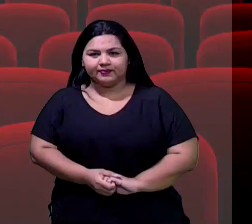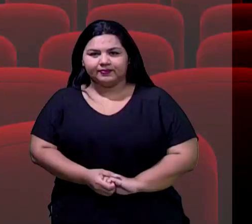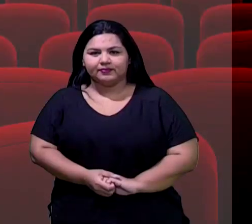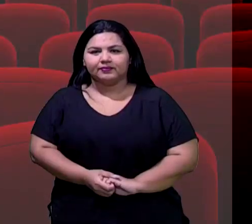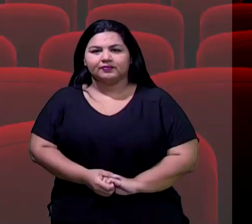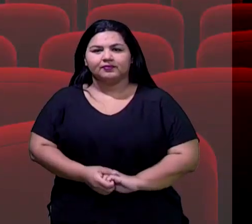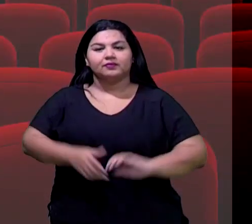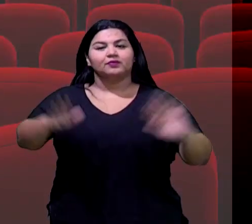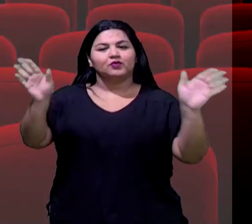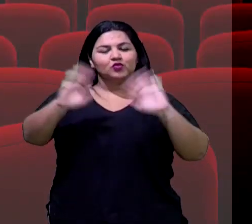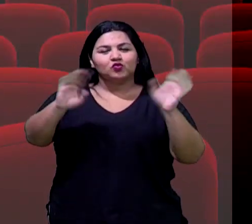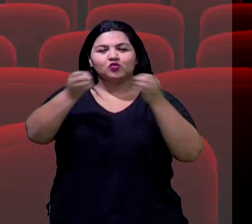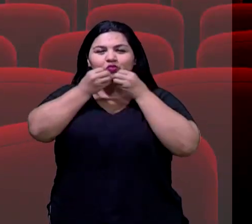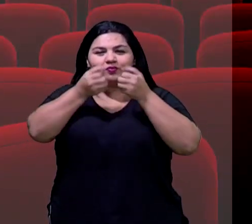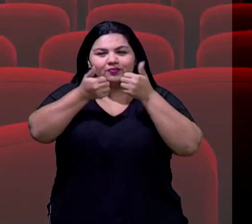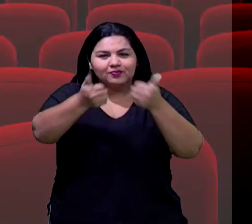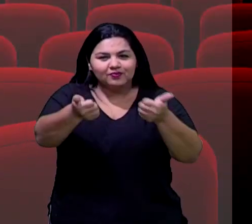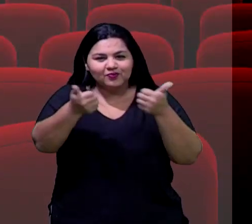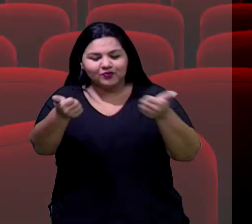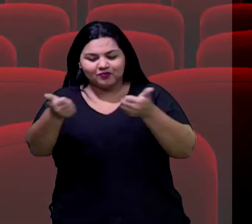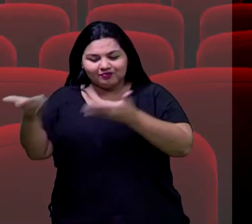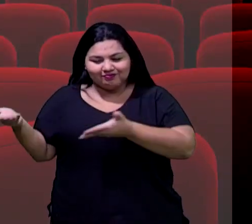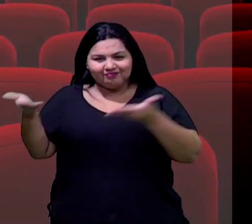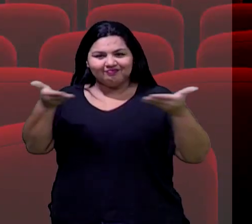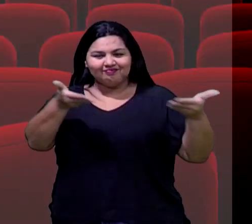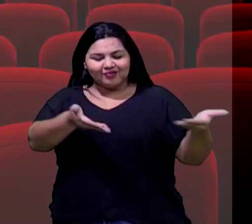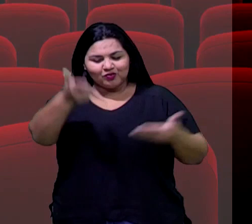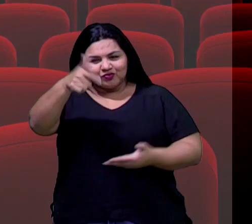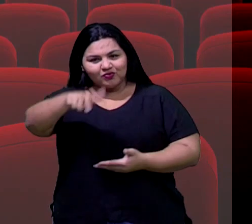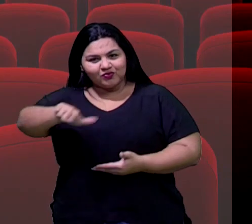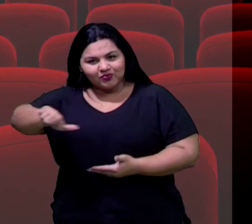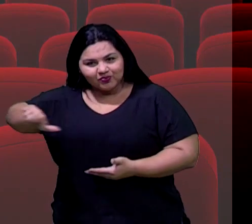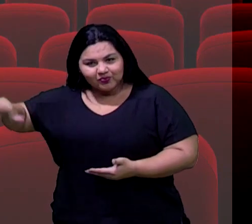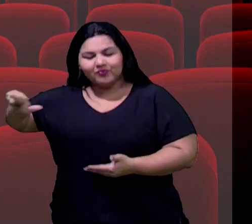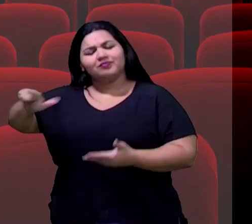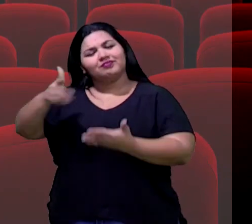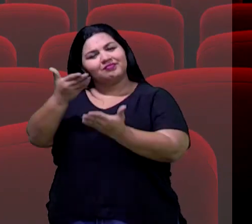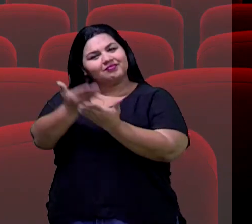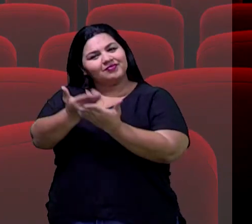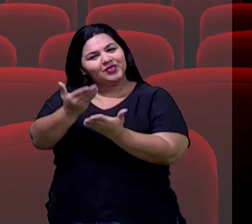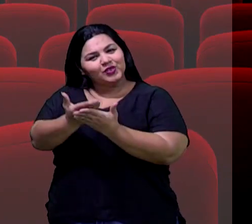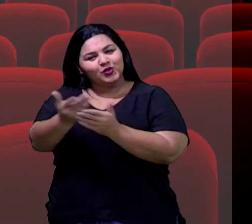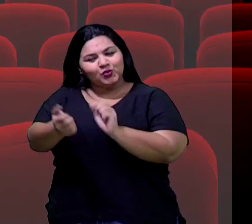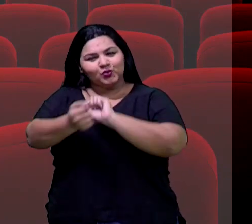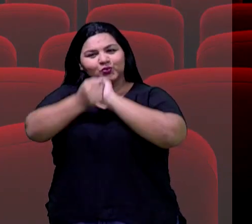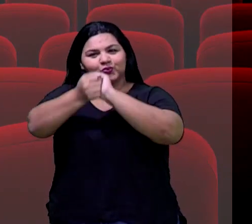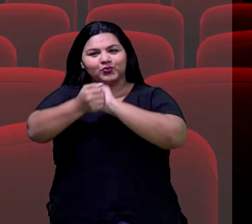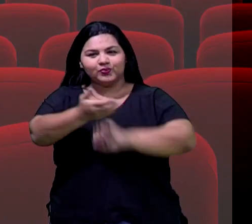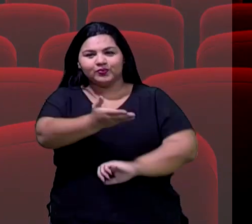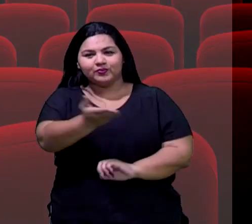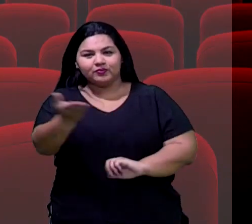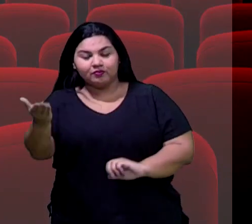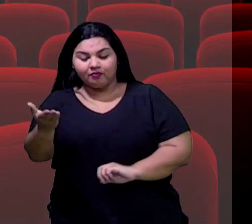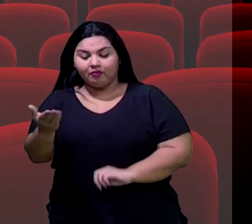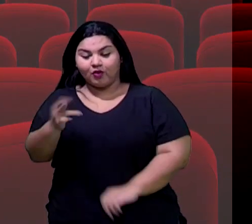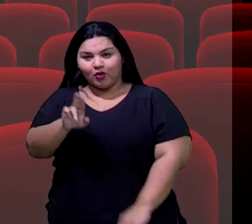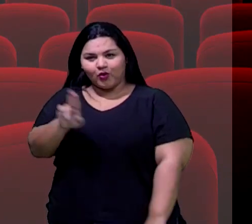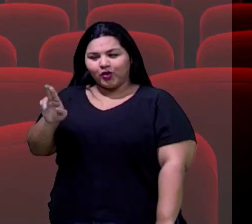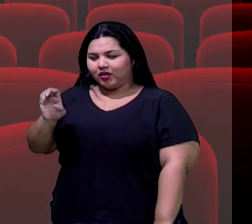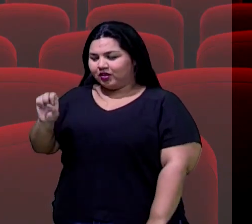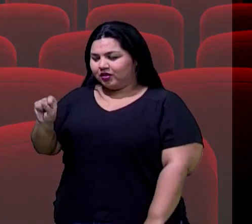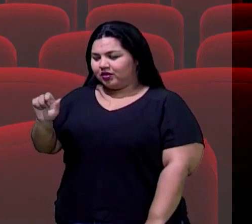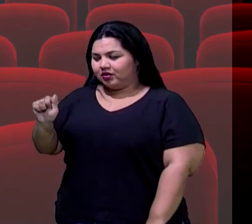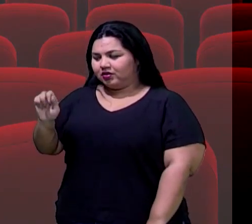Olá, tudo bem? Estamos aqui mais uma vez para mais uma aula com vocês, né? Eu me chamo